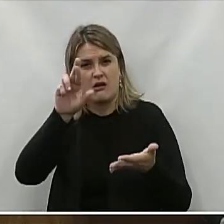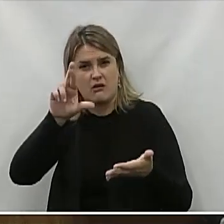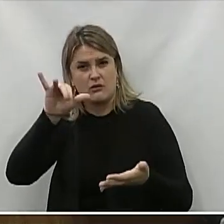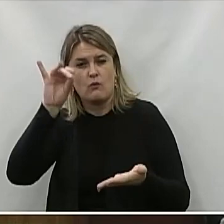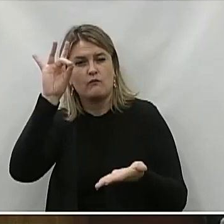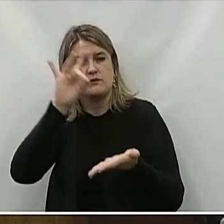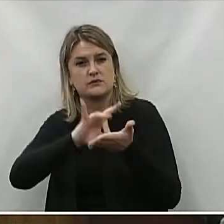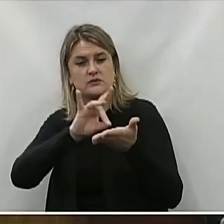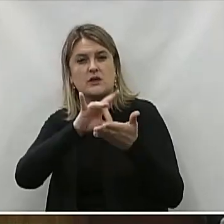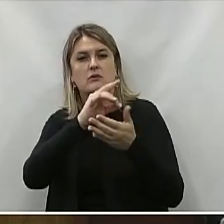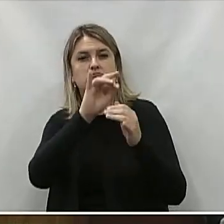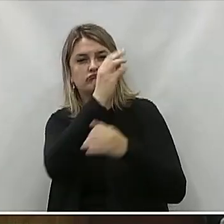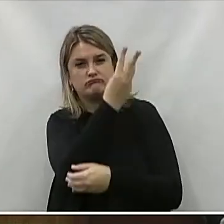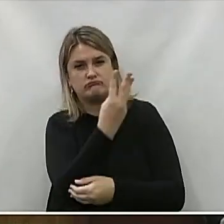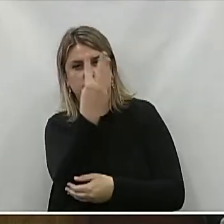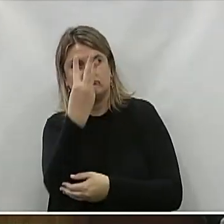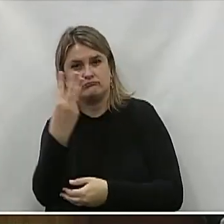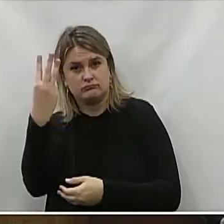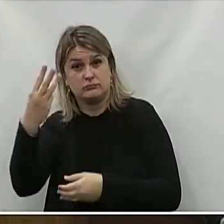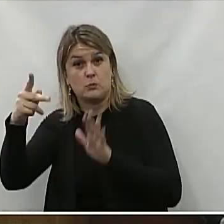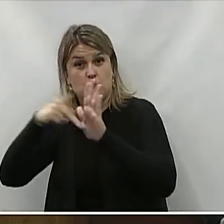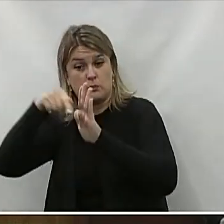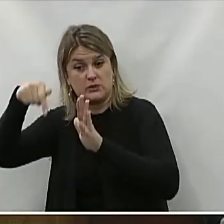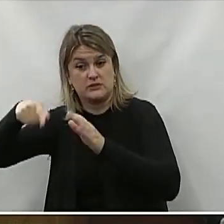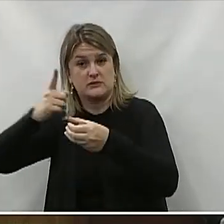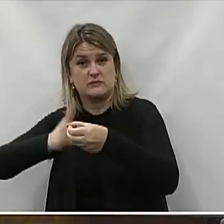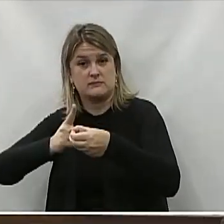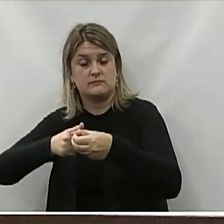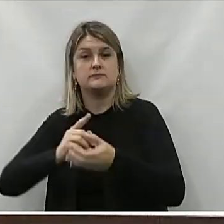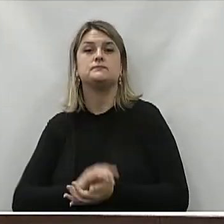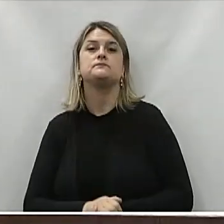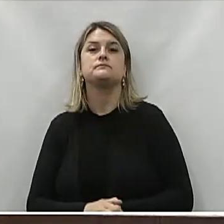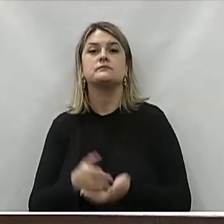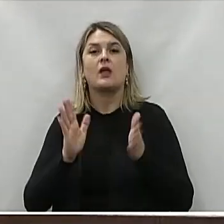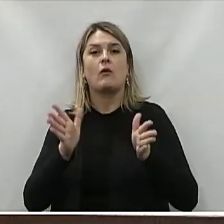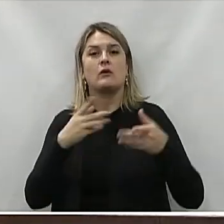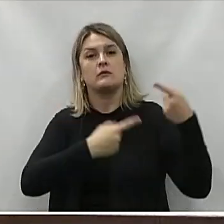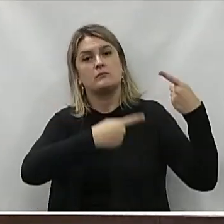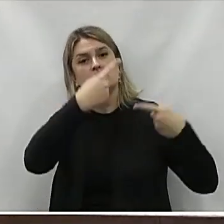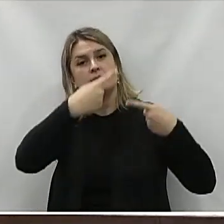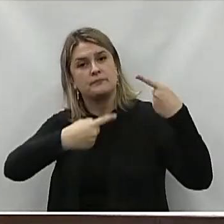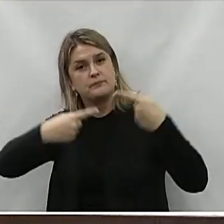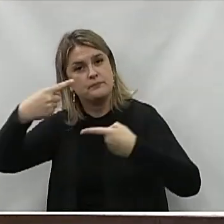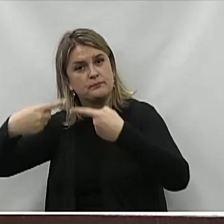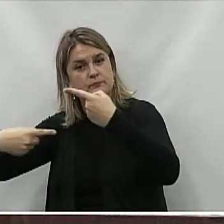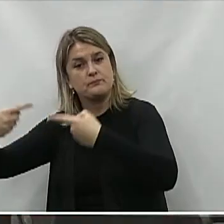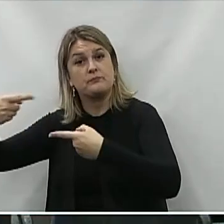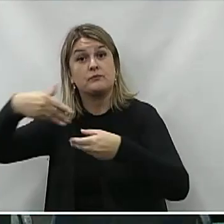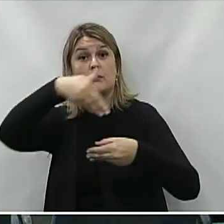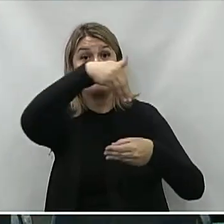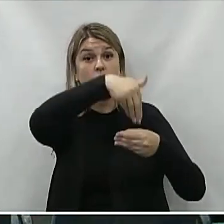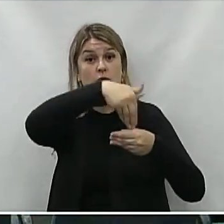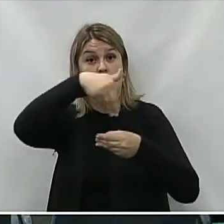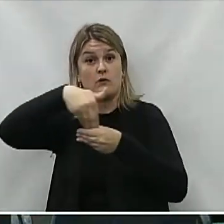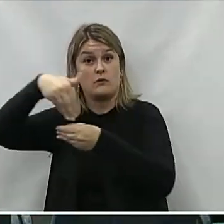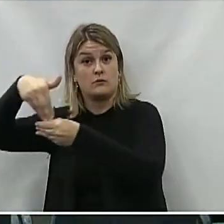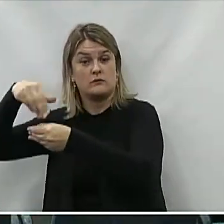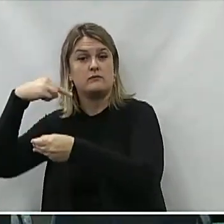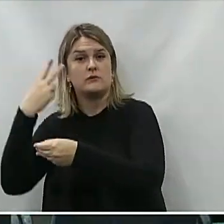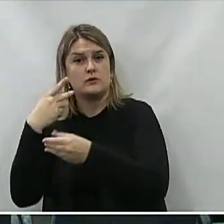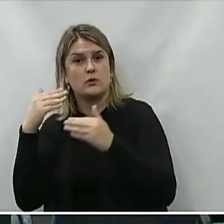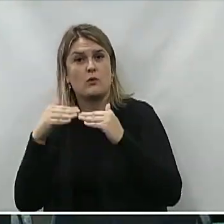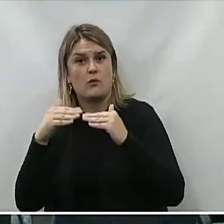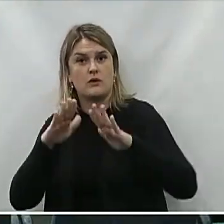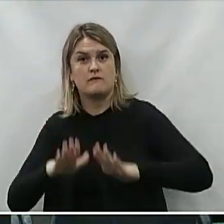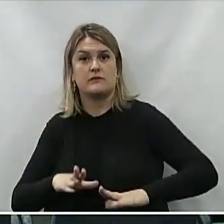Do município Do União da Vitória Paraná E da outras providências Em discussão Em votação Senhores vereadores